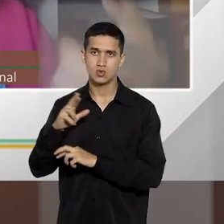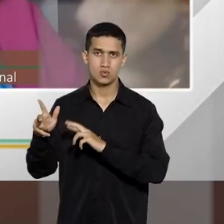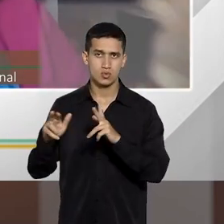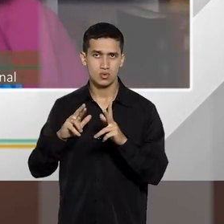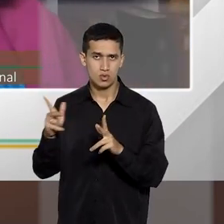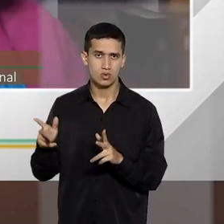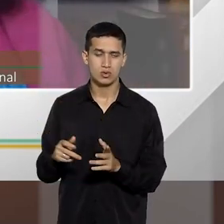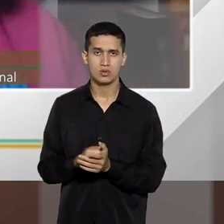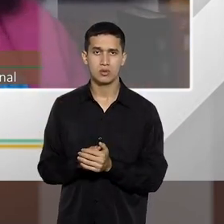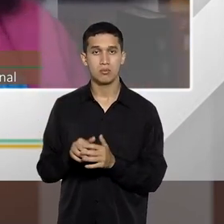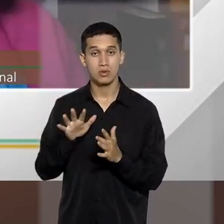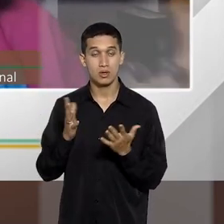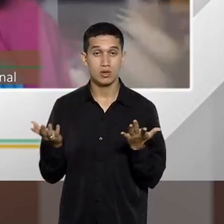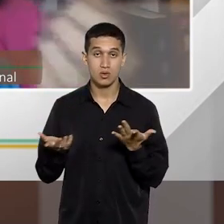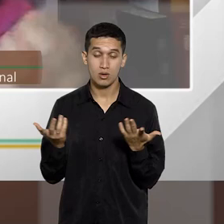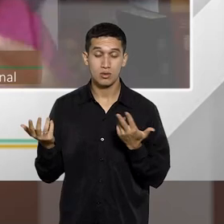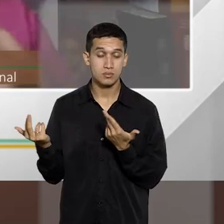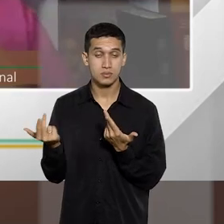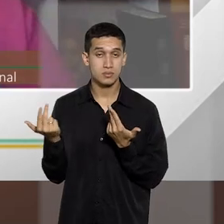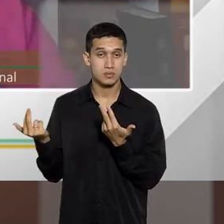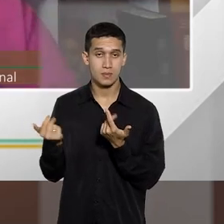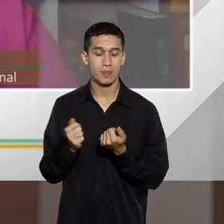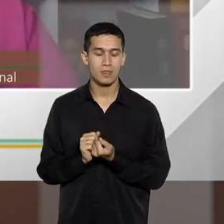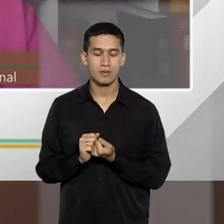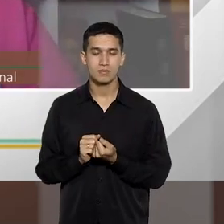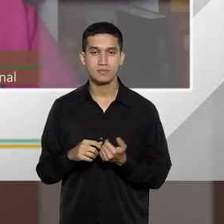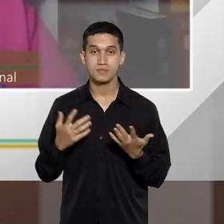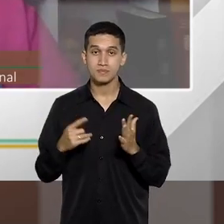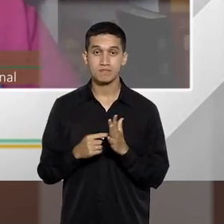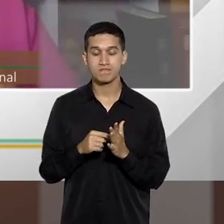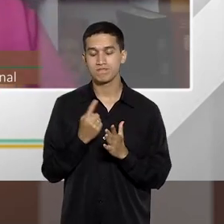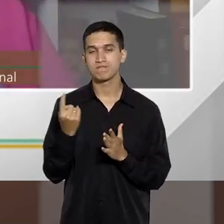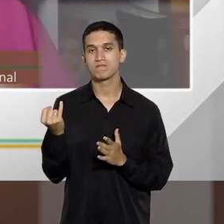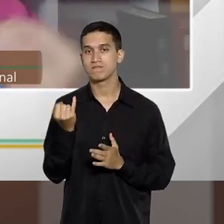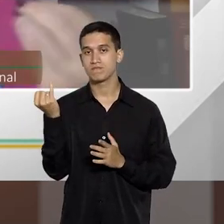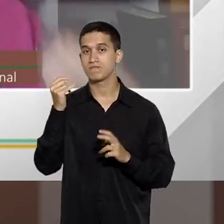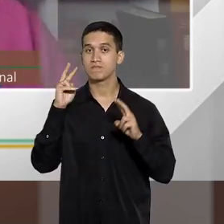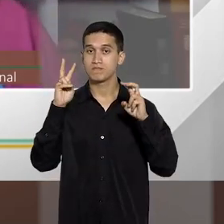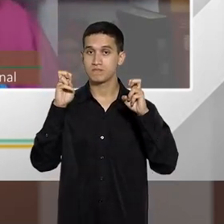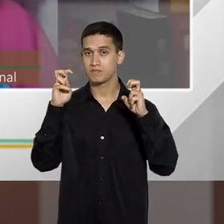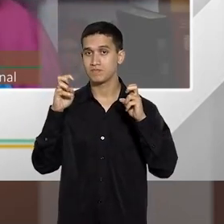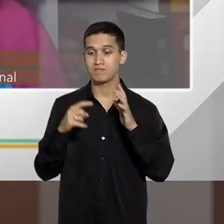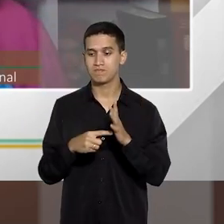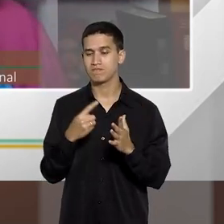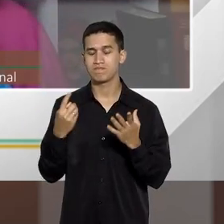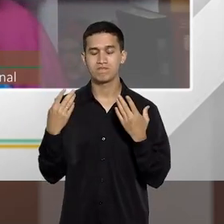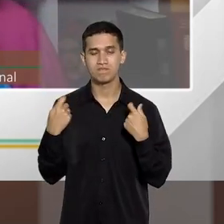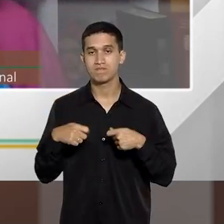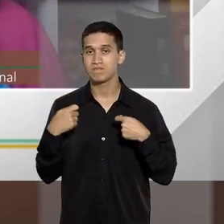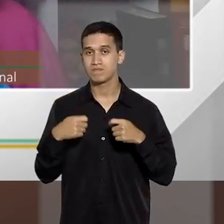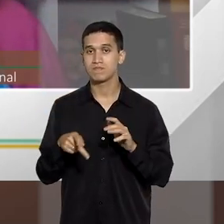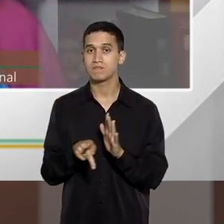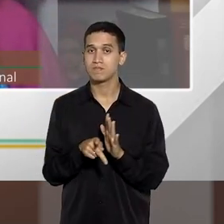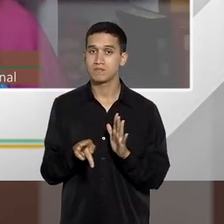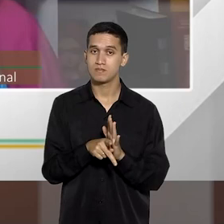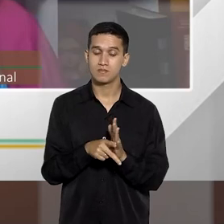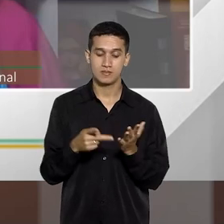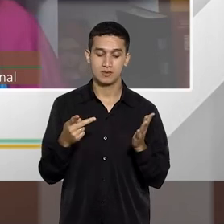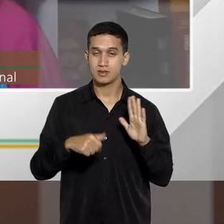ações semelhantes. Então, a primeira grande questão, o primeiro grande requisito no crime continuado